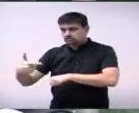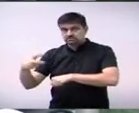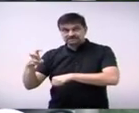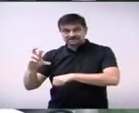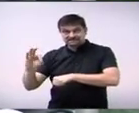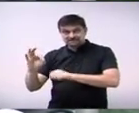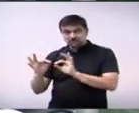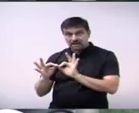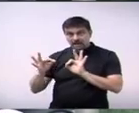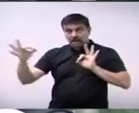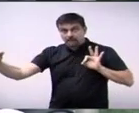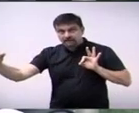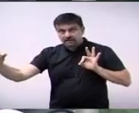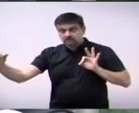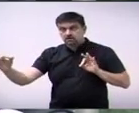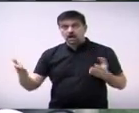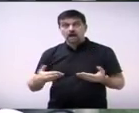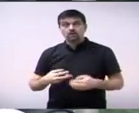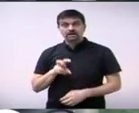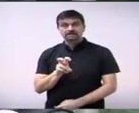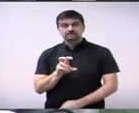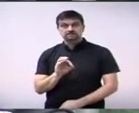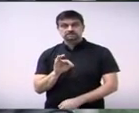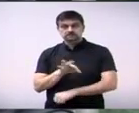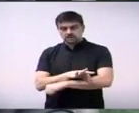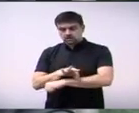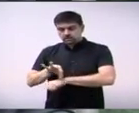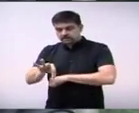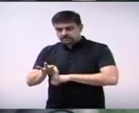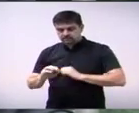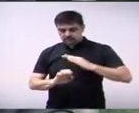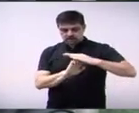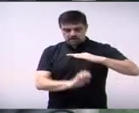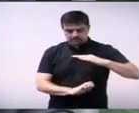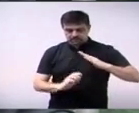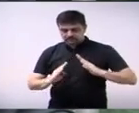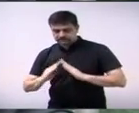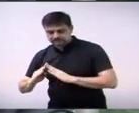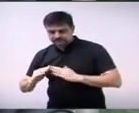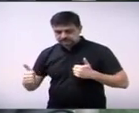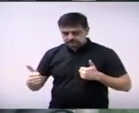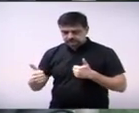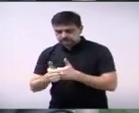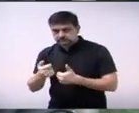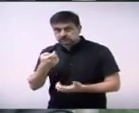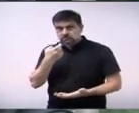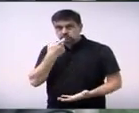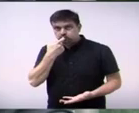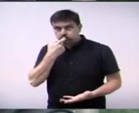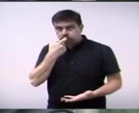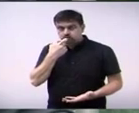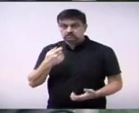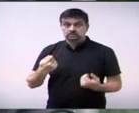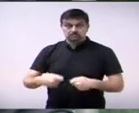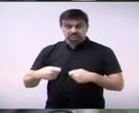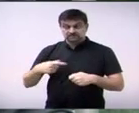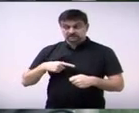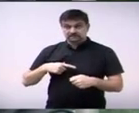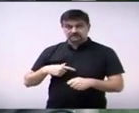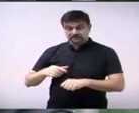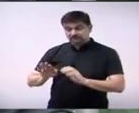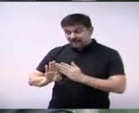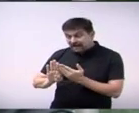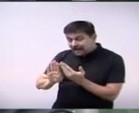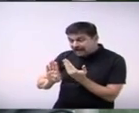é uma redução drástica para para zonas de amortecimento de